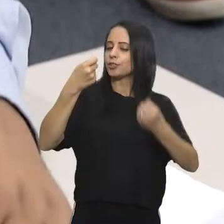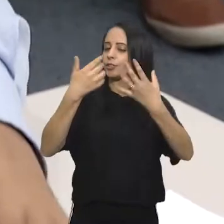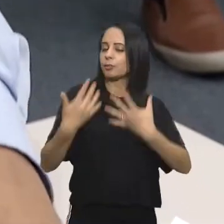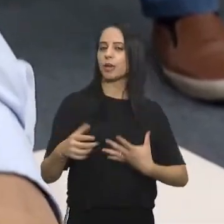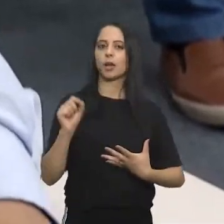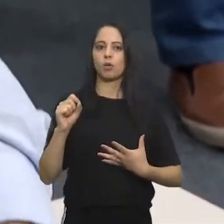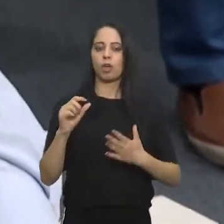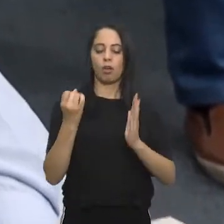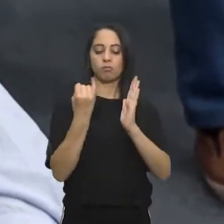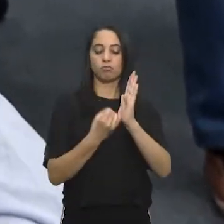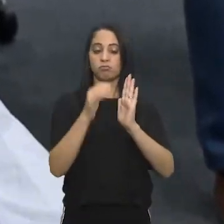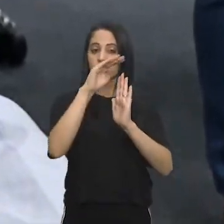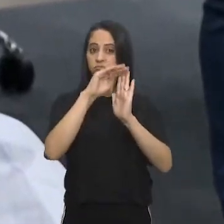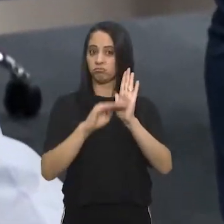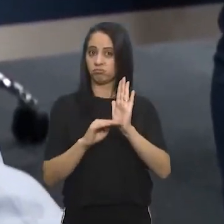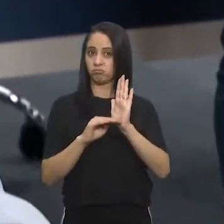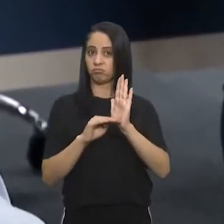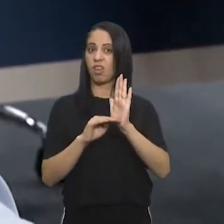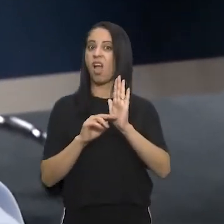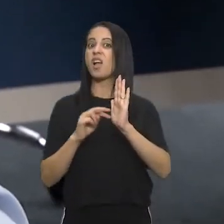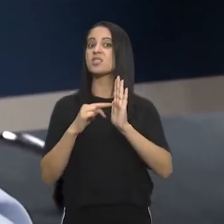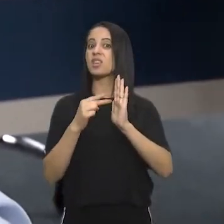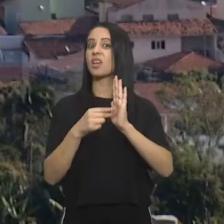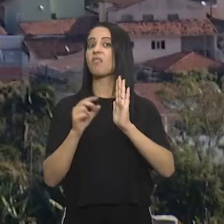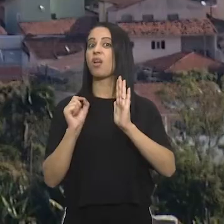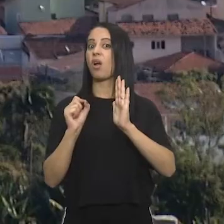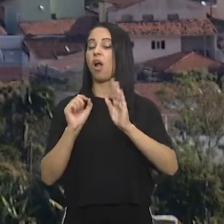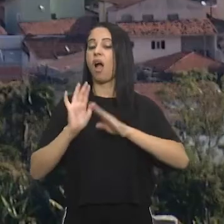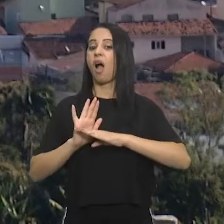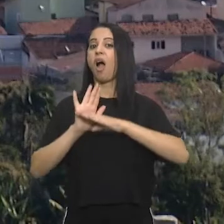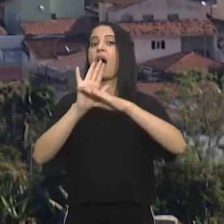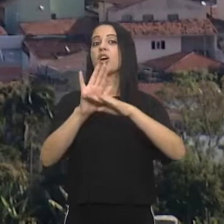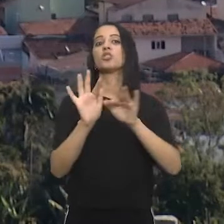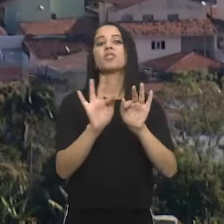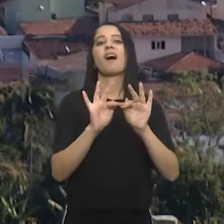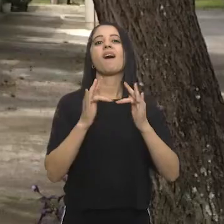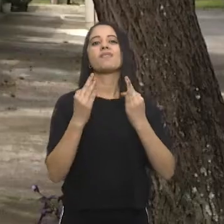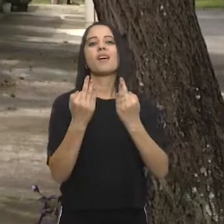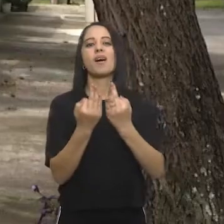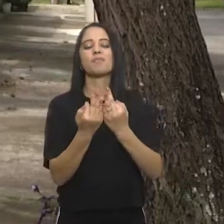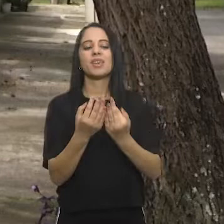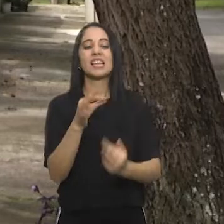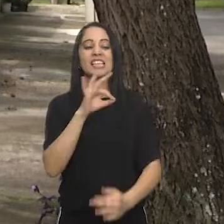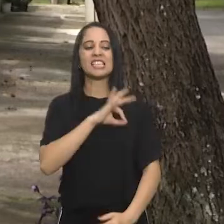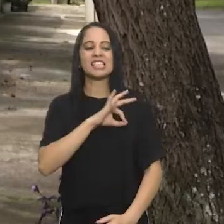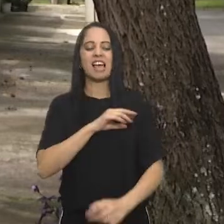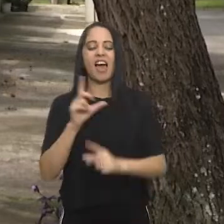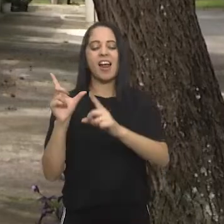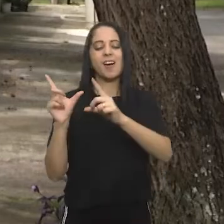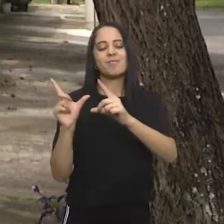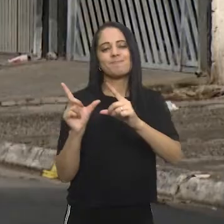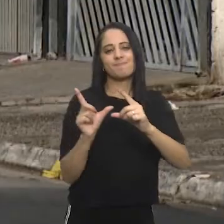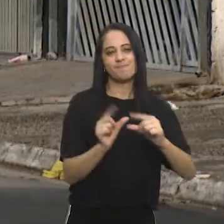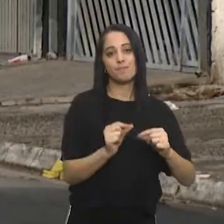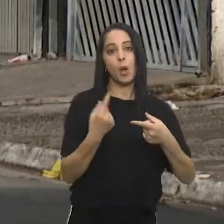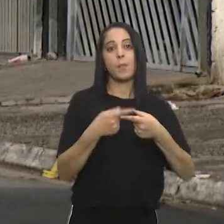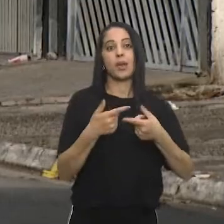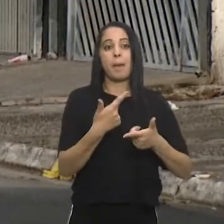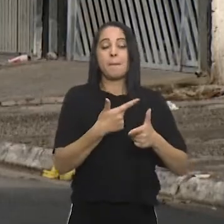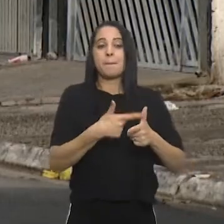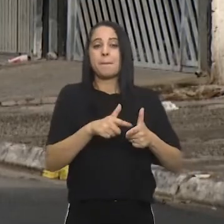Rafael Pascucci, as isenções no IPTU deste ano vão ajudar principalmente Os contribuintes que tiveram a renda